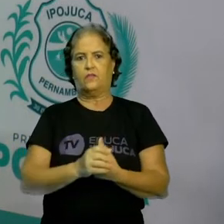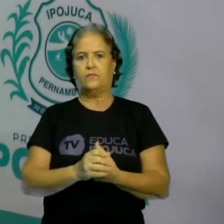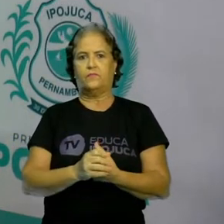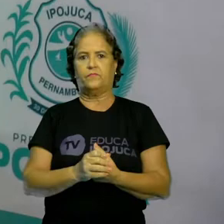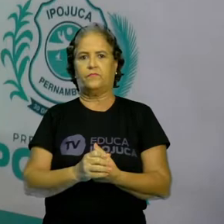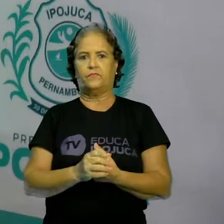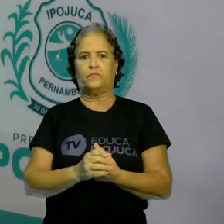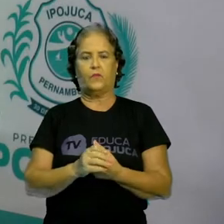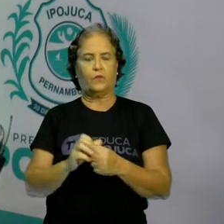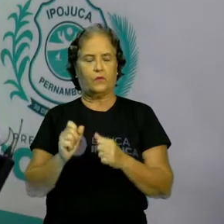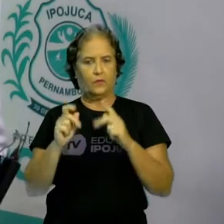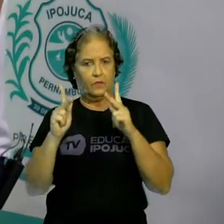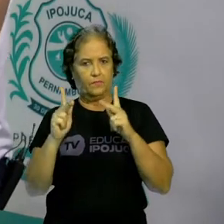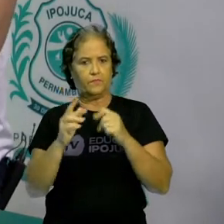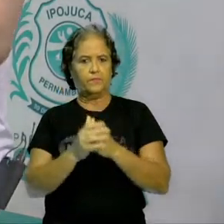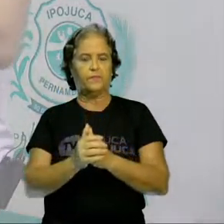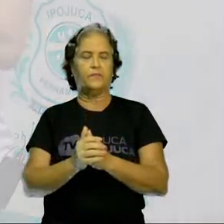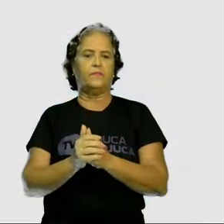Vamos lá, então.